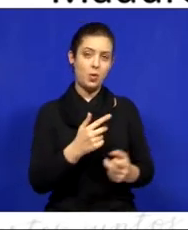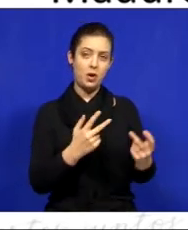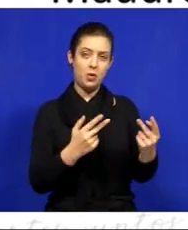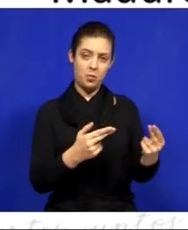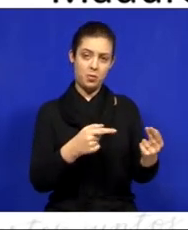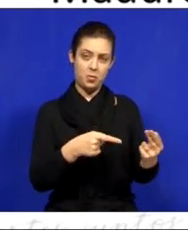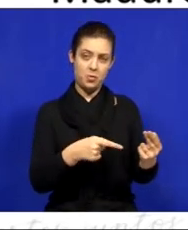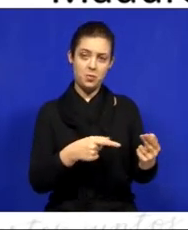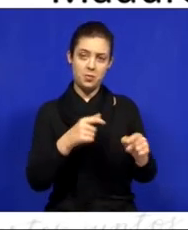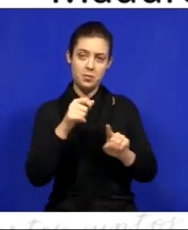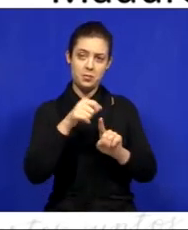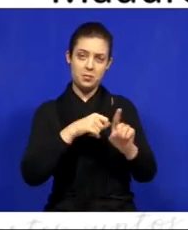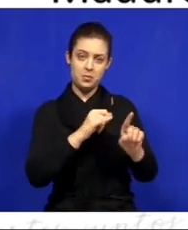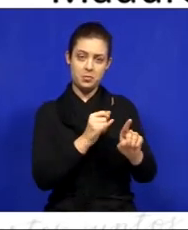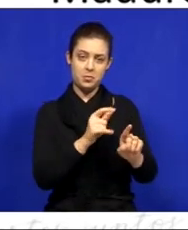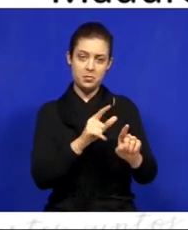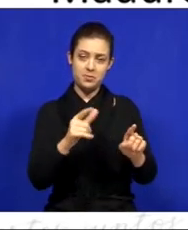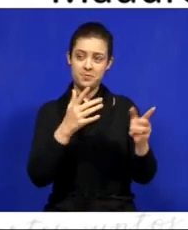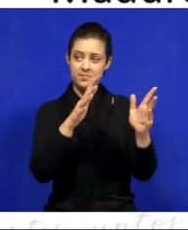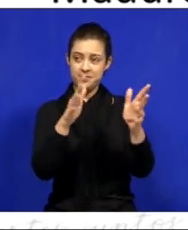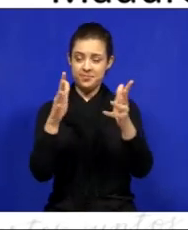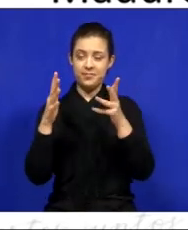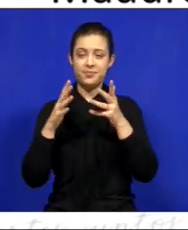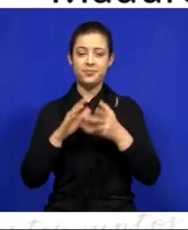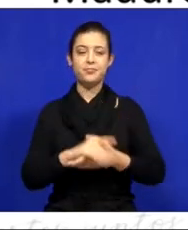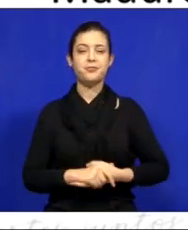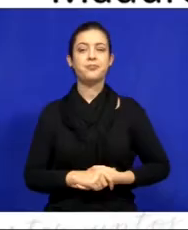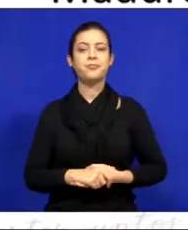neste mês de julho. Parabéns a todos.